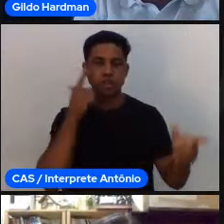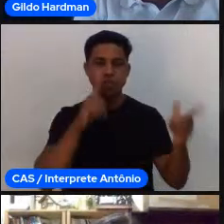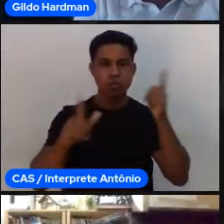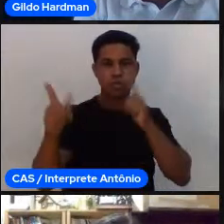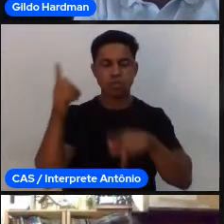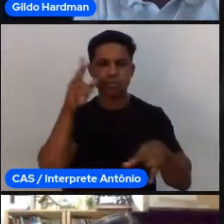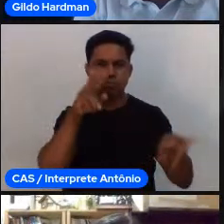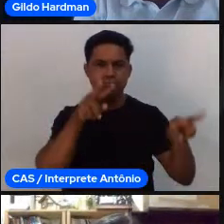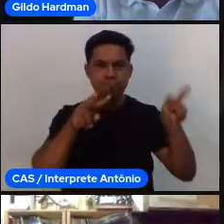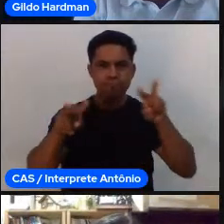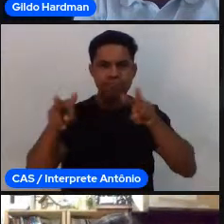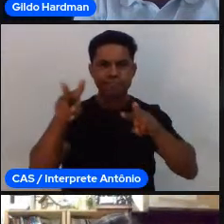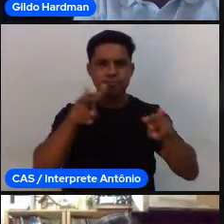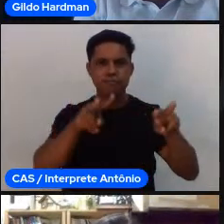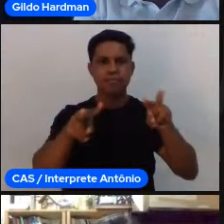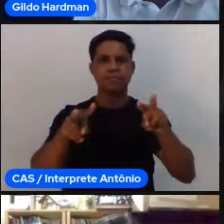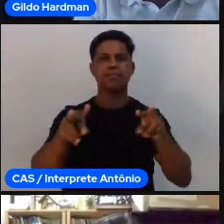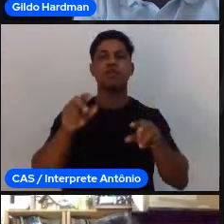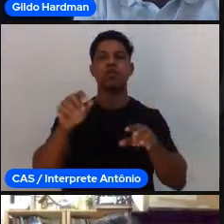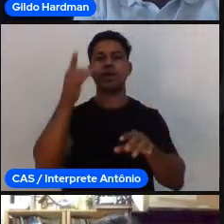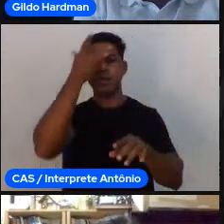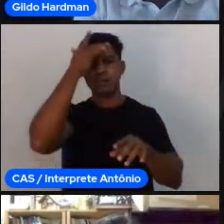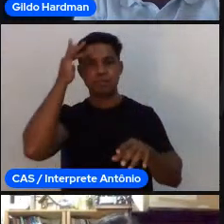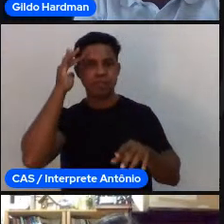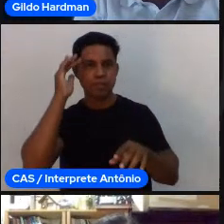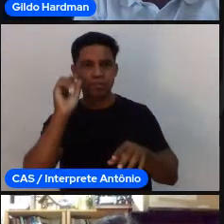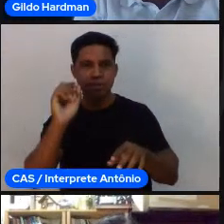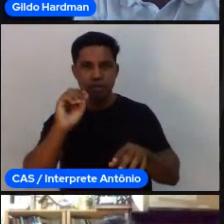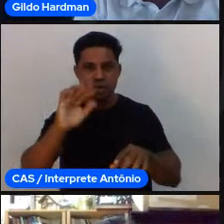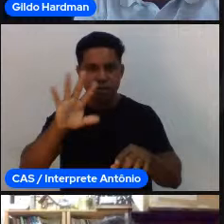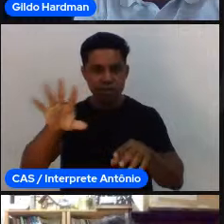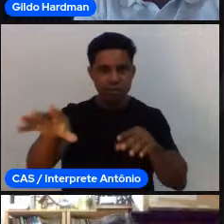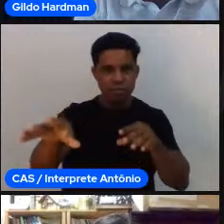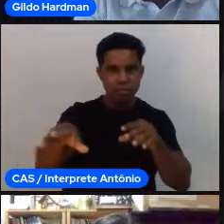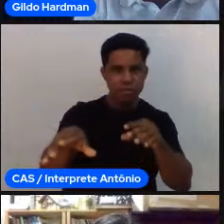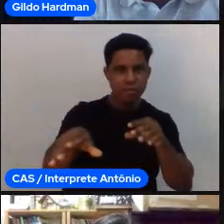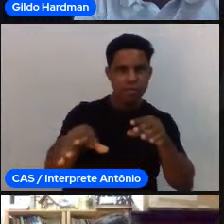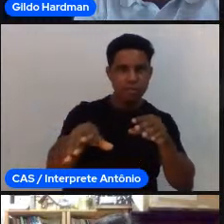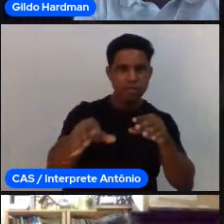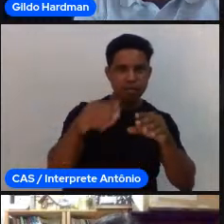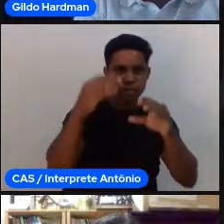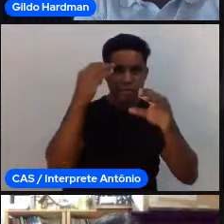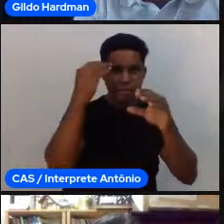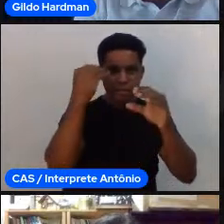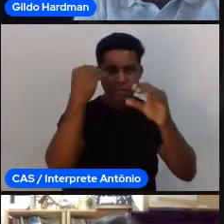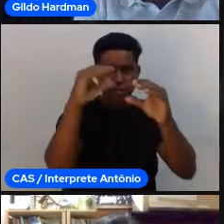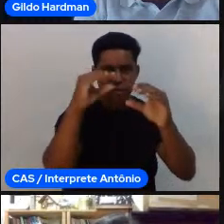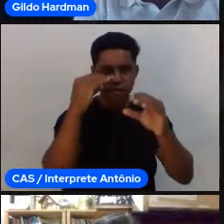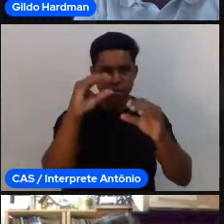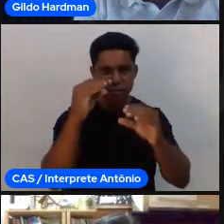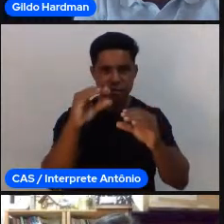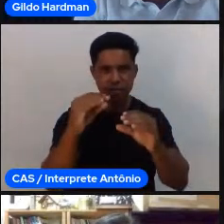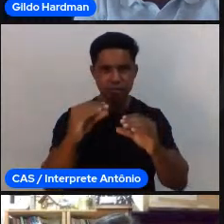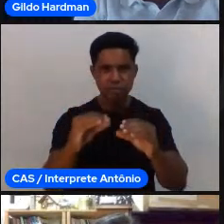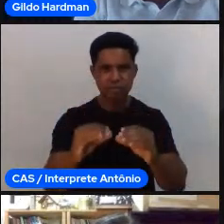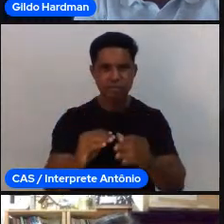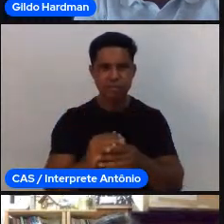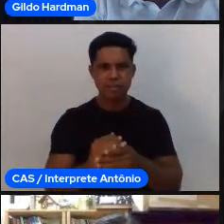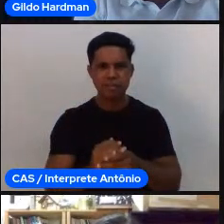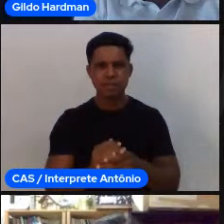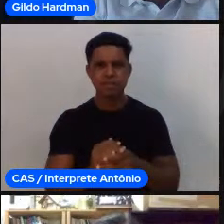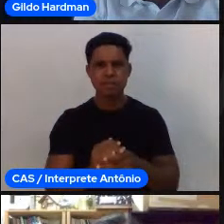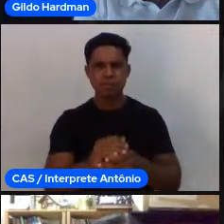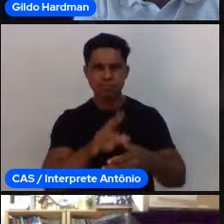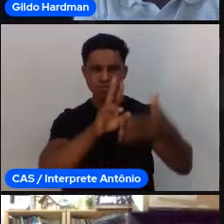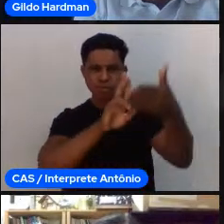pessoas estão colocando. Então, a gente já tem a primeira coisa aqui, planeja, planeja, ensinam. Podem ir colocando tudo o que